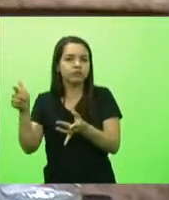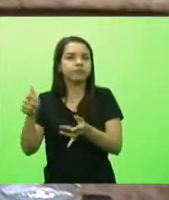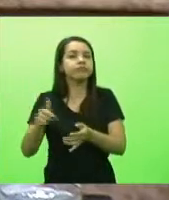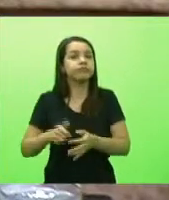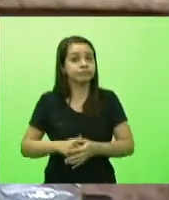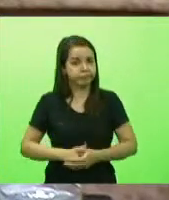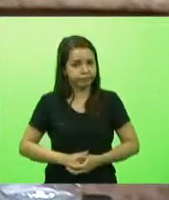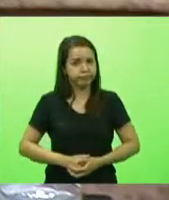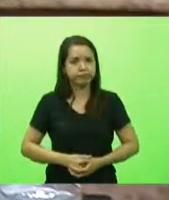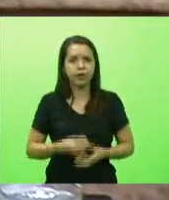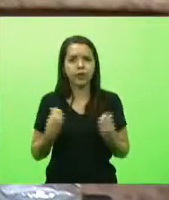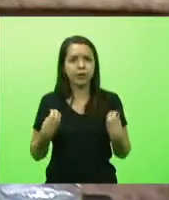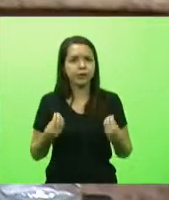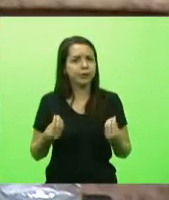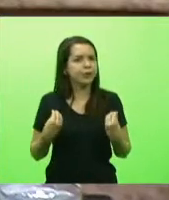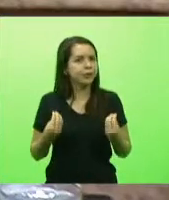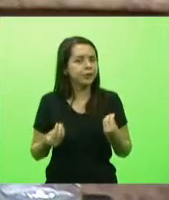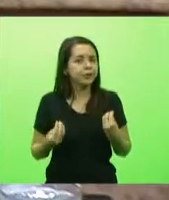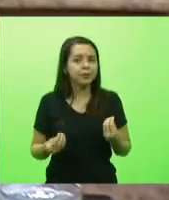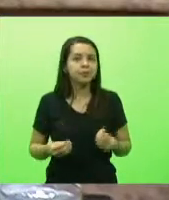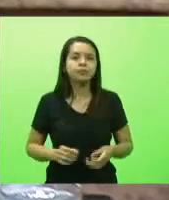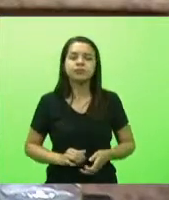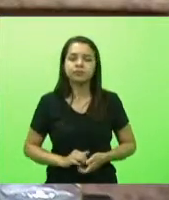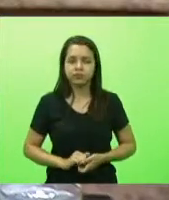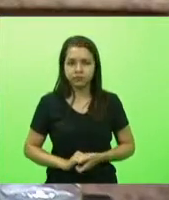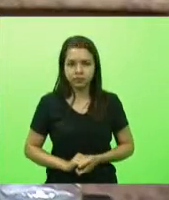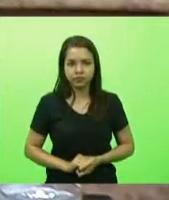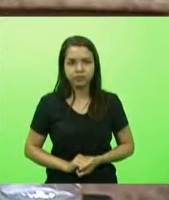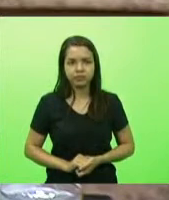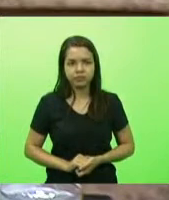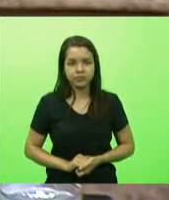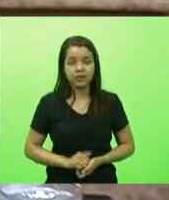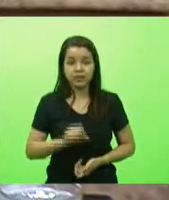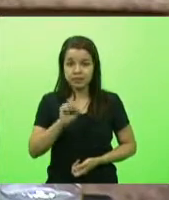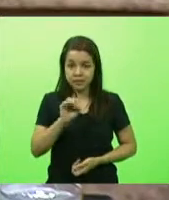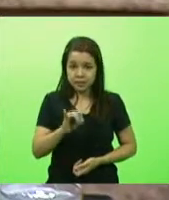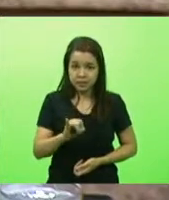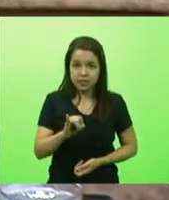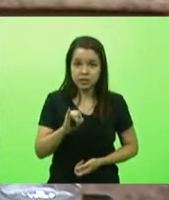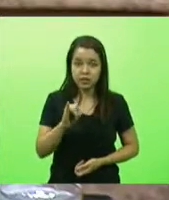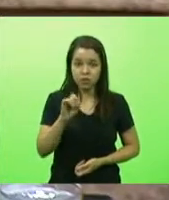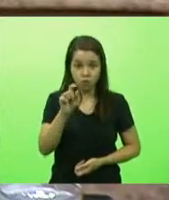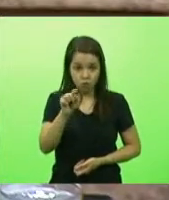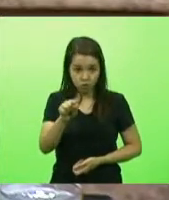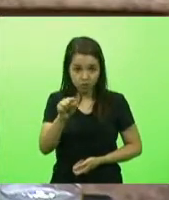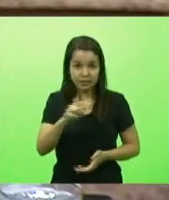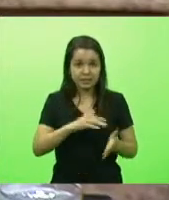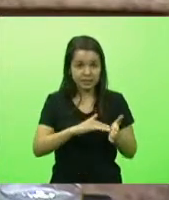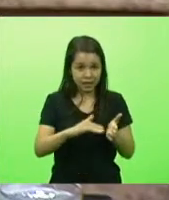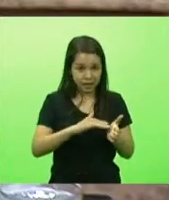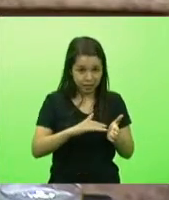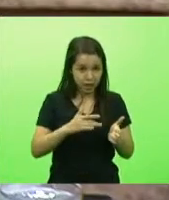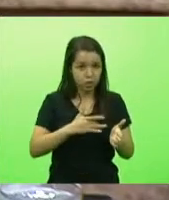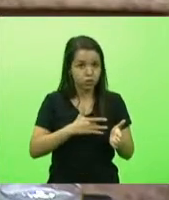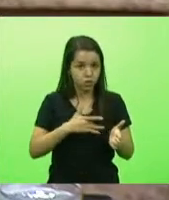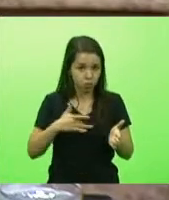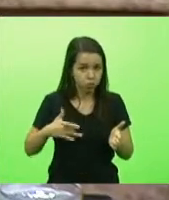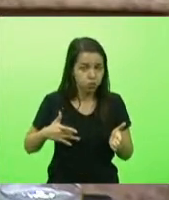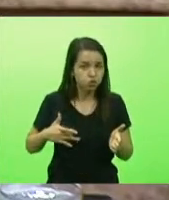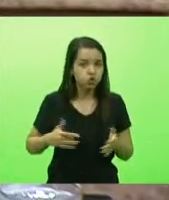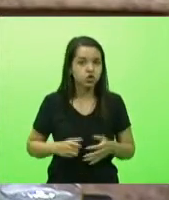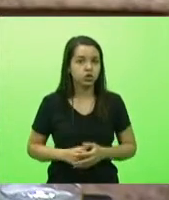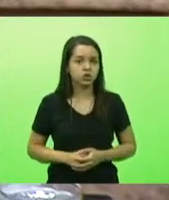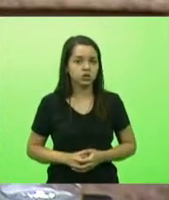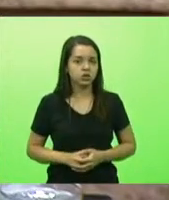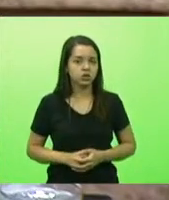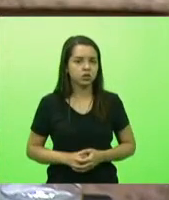e se vossa excelência secretário de saúde tem que tipo de